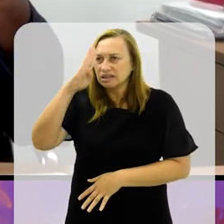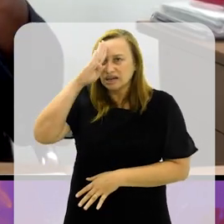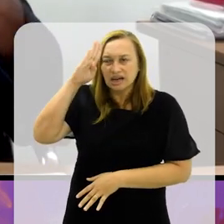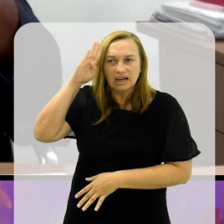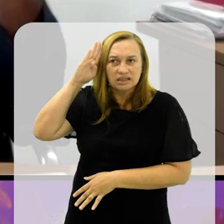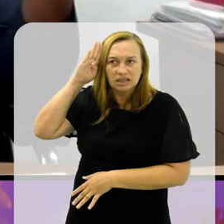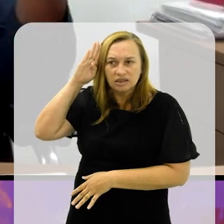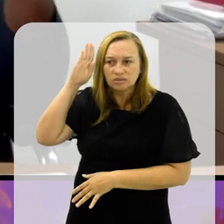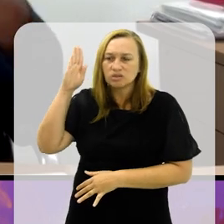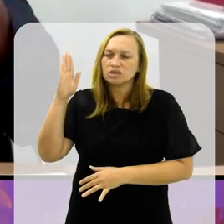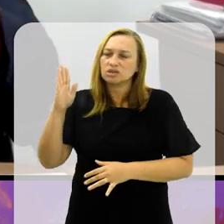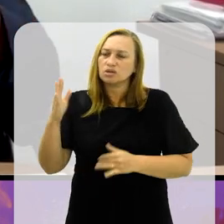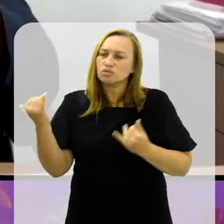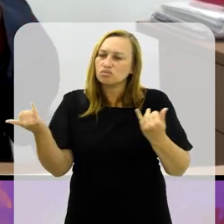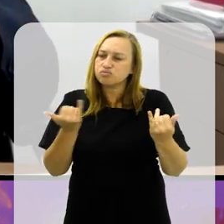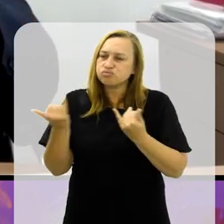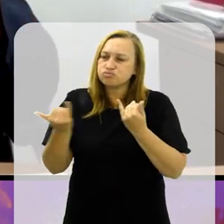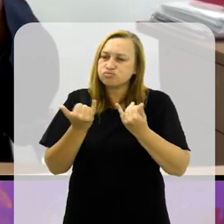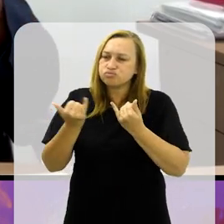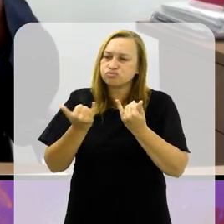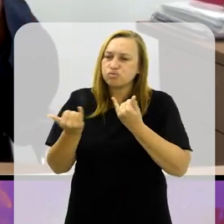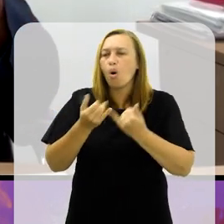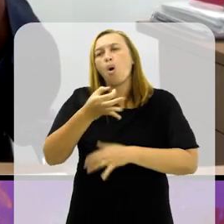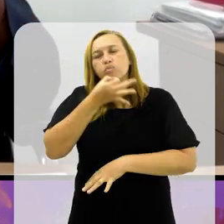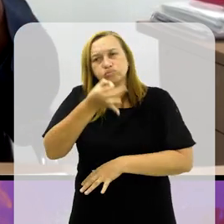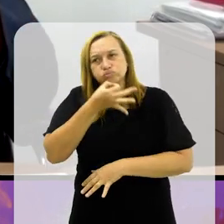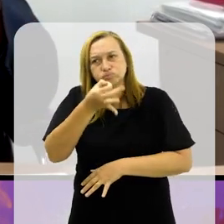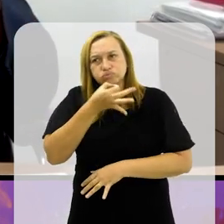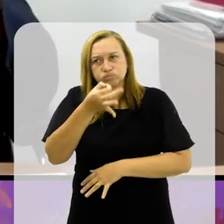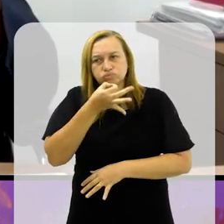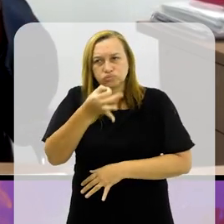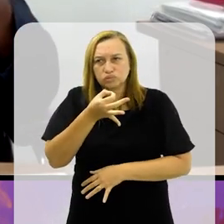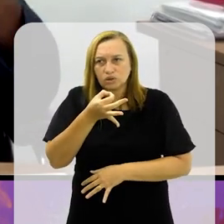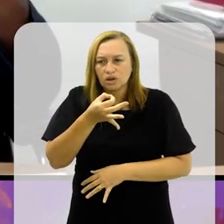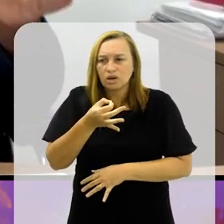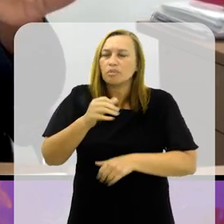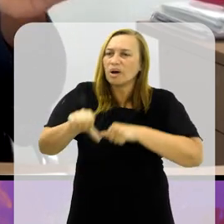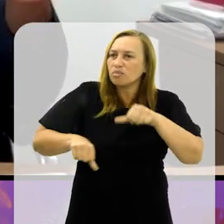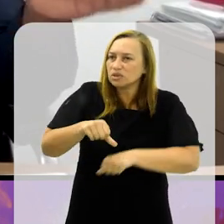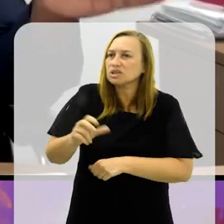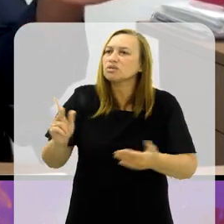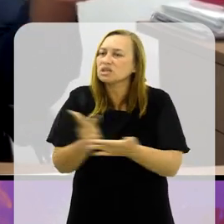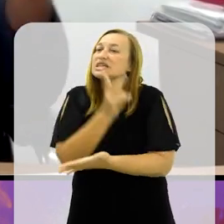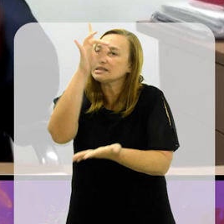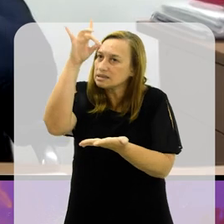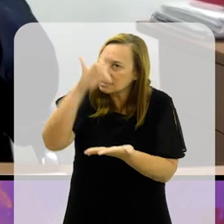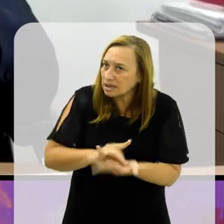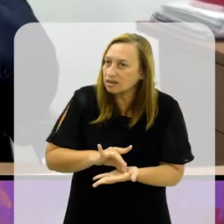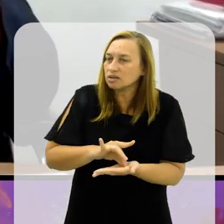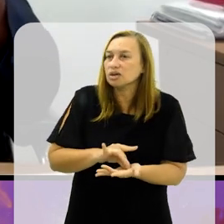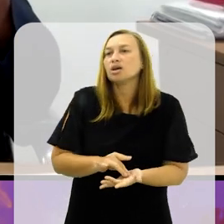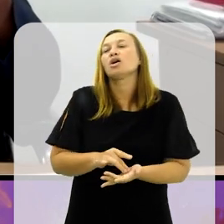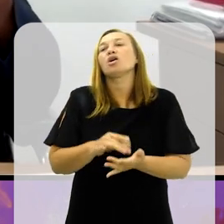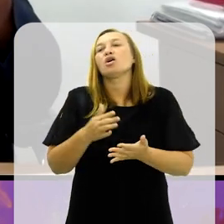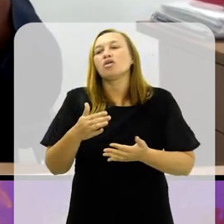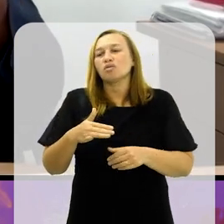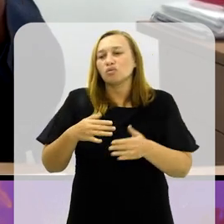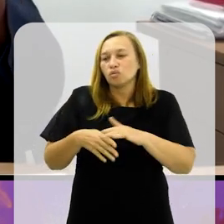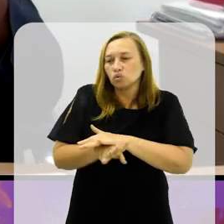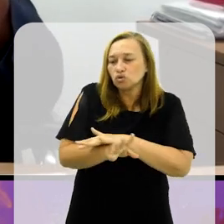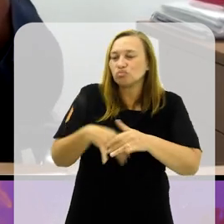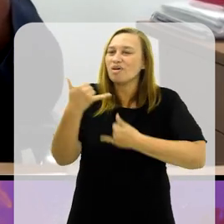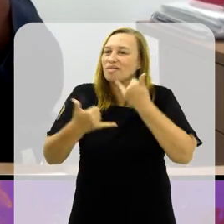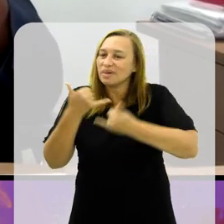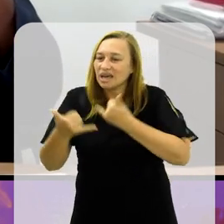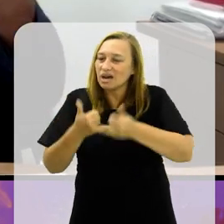meio gerador de informação e opinião, para ir à mudança ocorrer de fato. Então, eu costumo